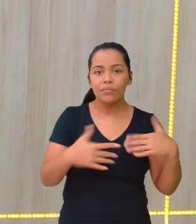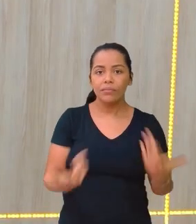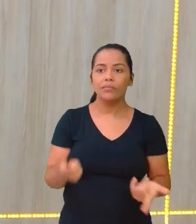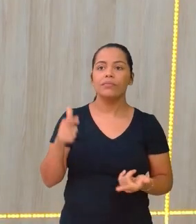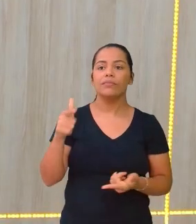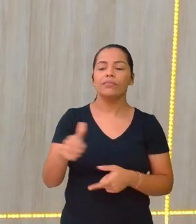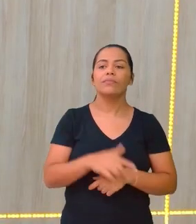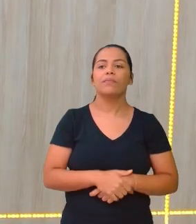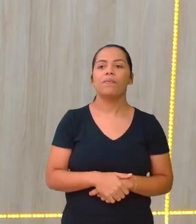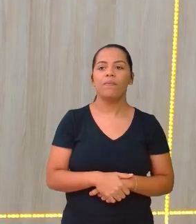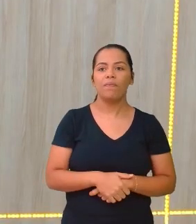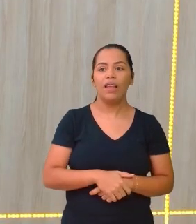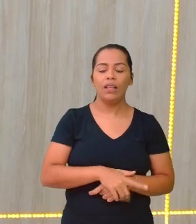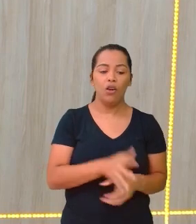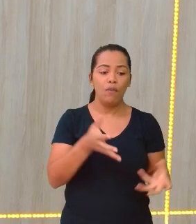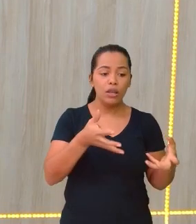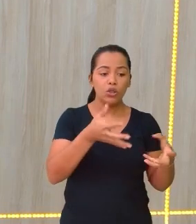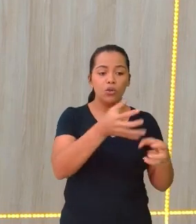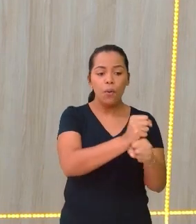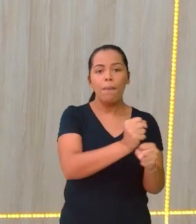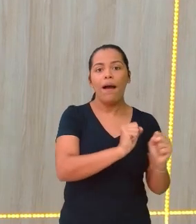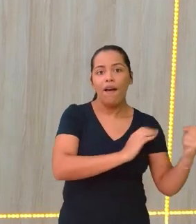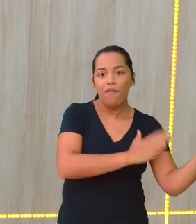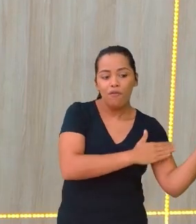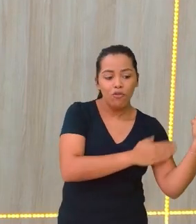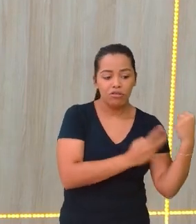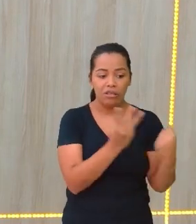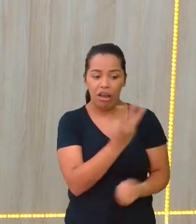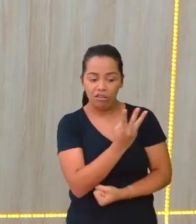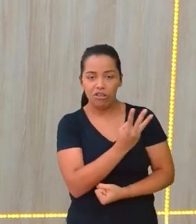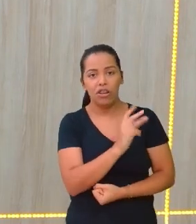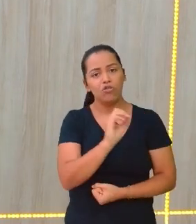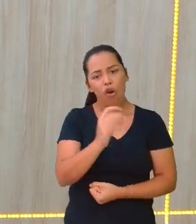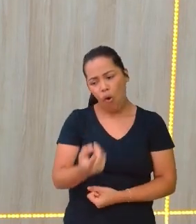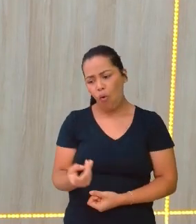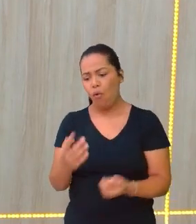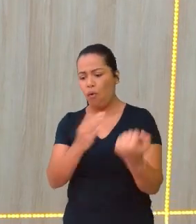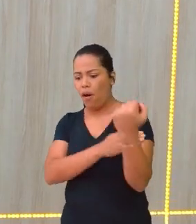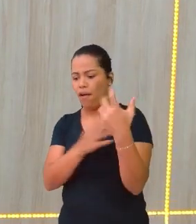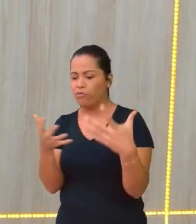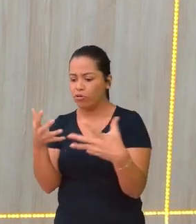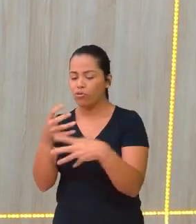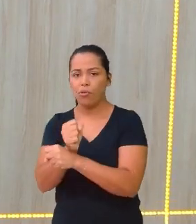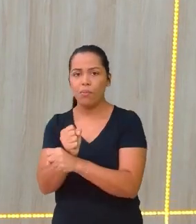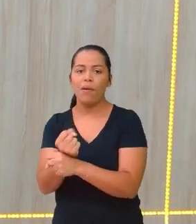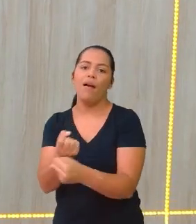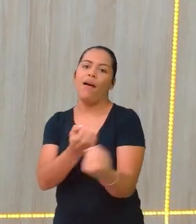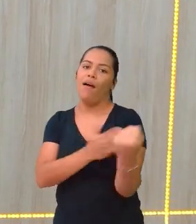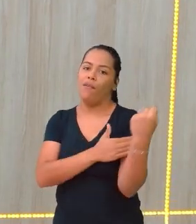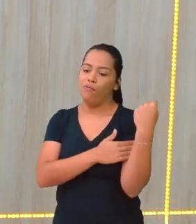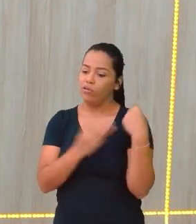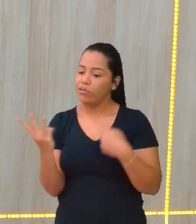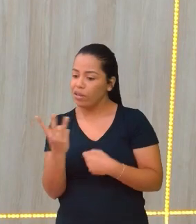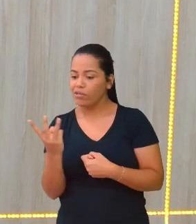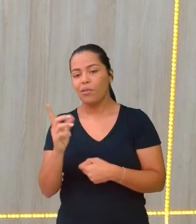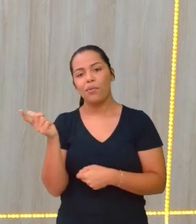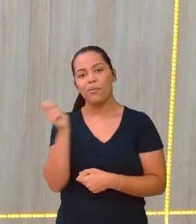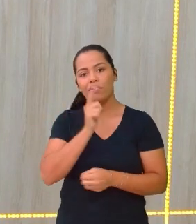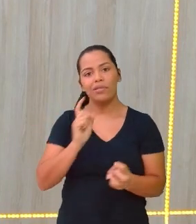de cada uma dessas três, de cada time. Então, o que a gente está observando aí é um movimento e é importante para a gente saber